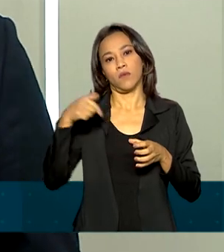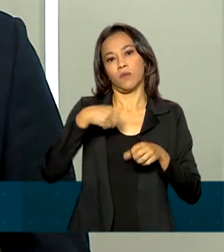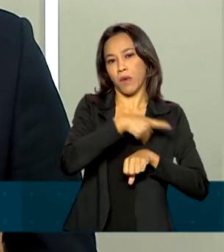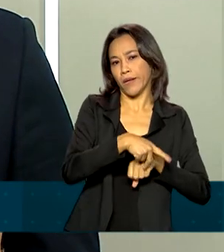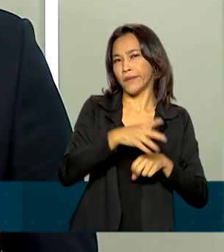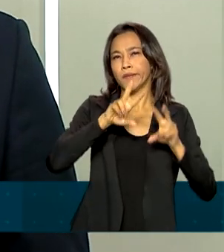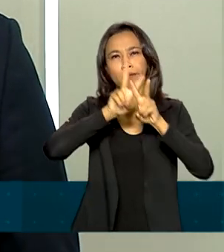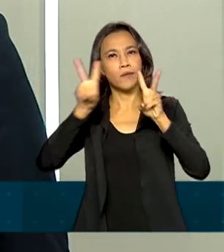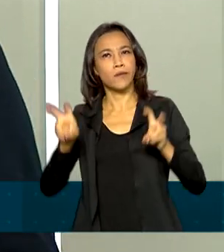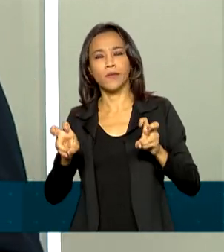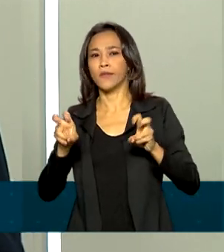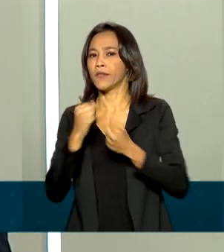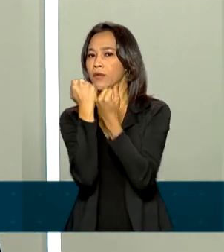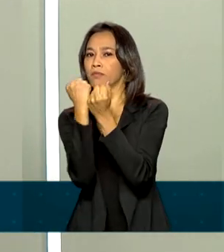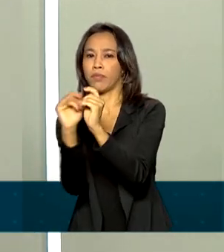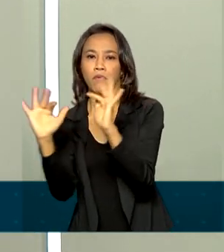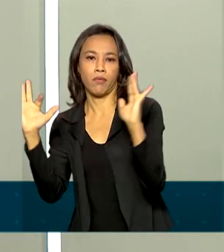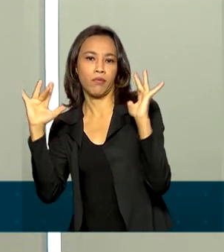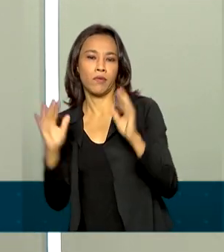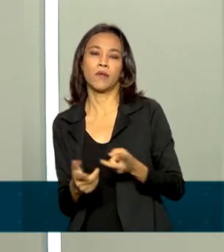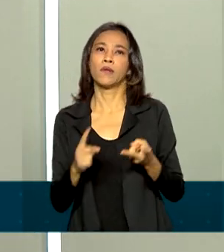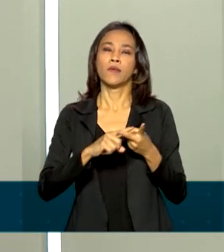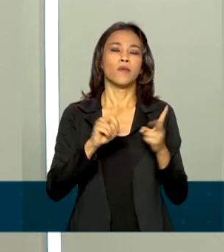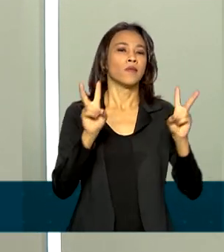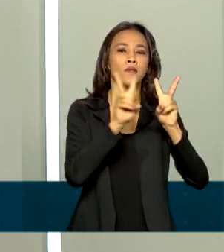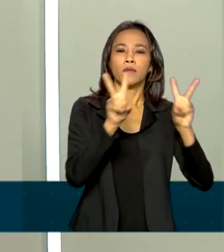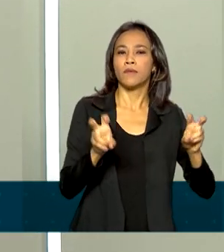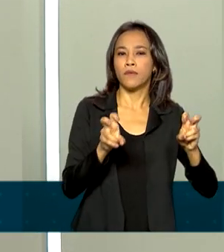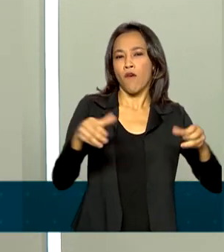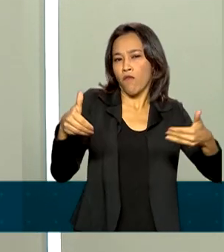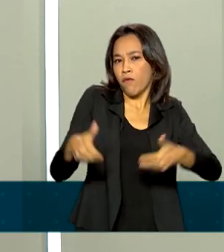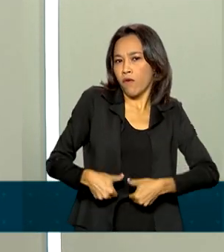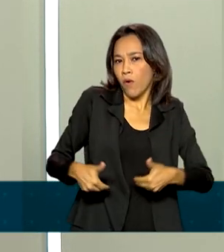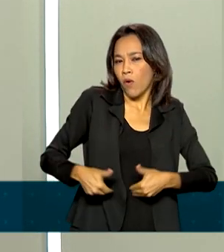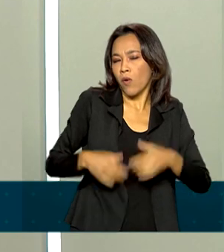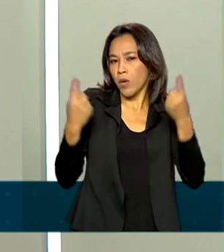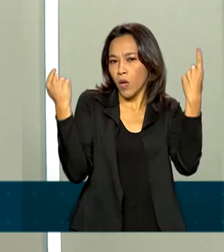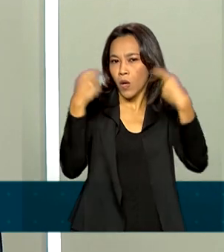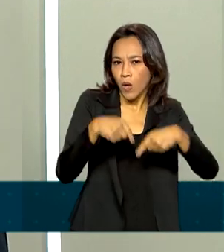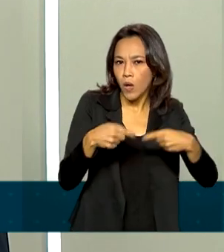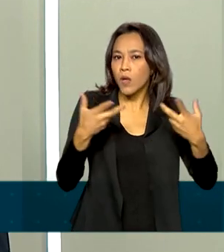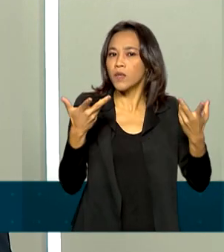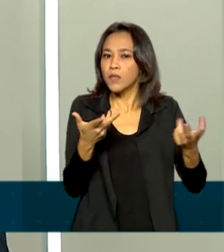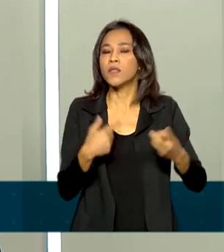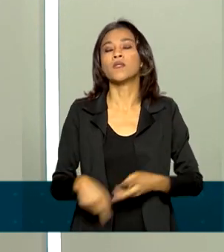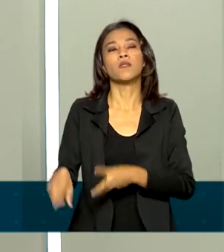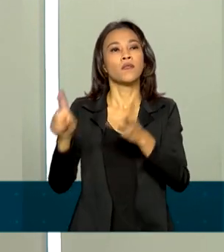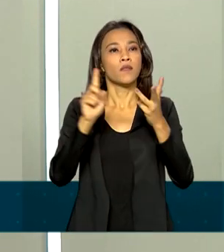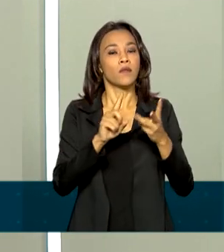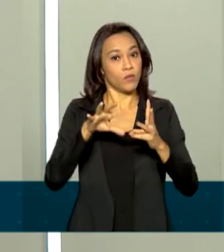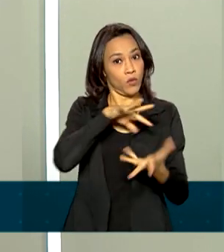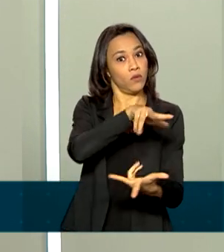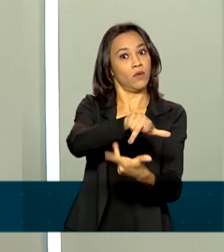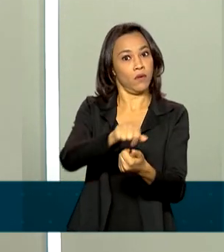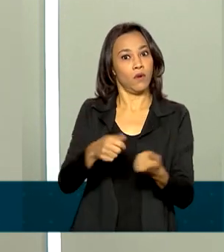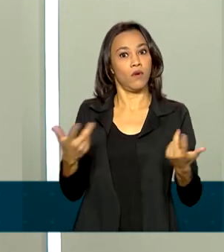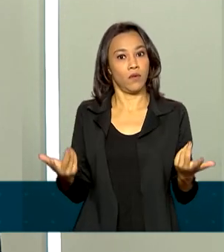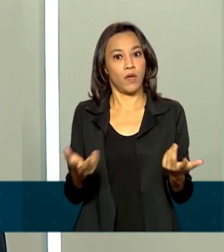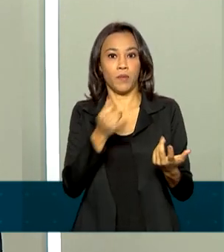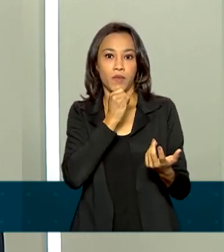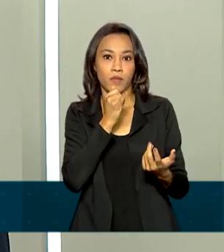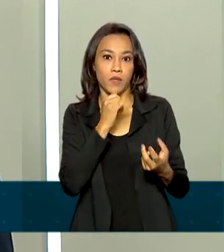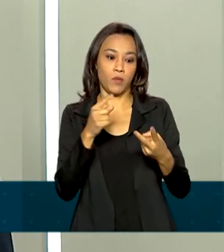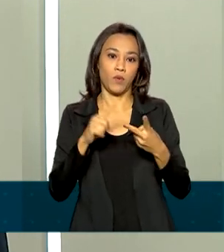Seja o meio ambiente com o Brasil, seja a questão da fome, combate à fome e questões relacionadas à população mundial, como